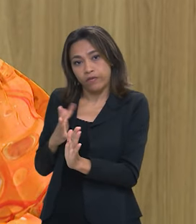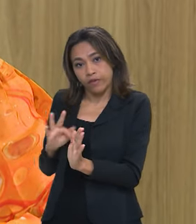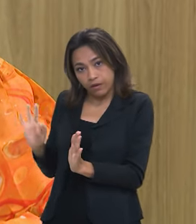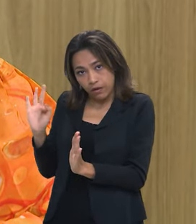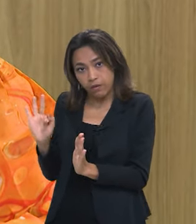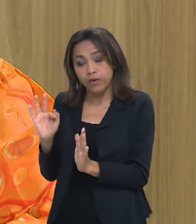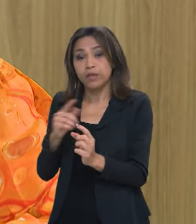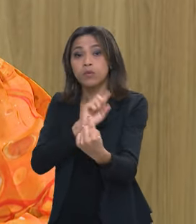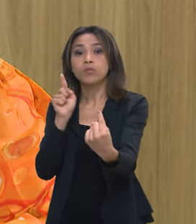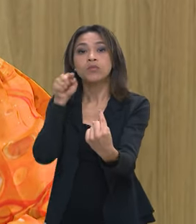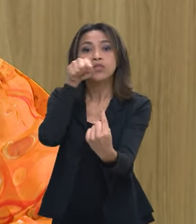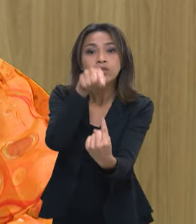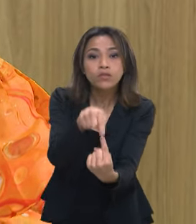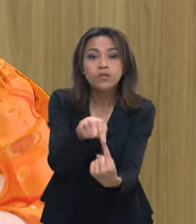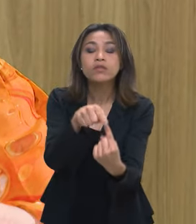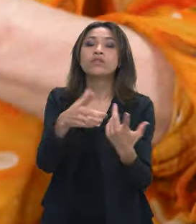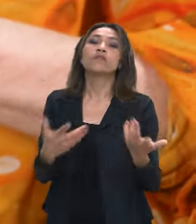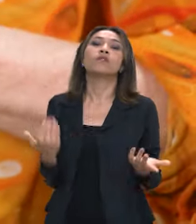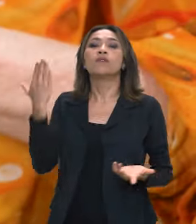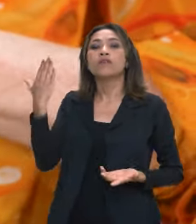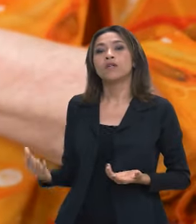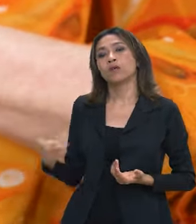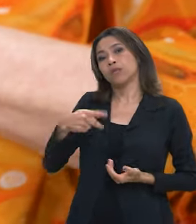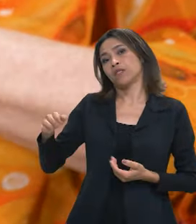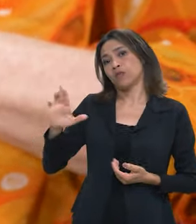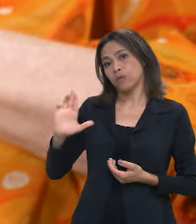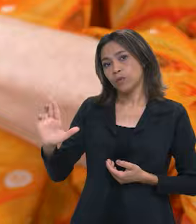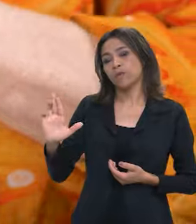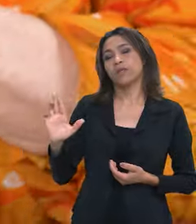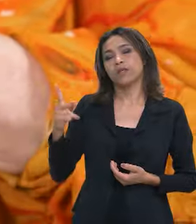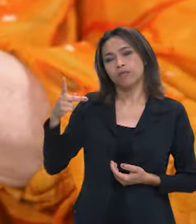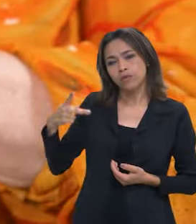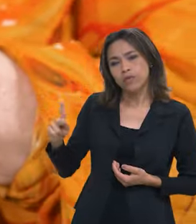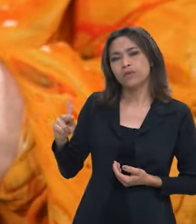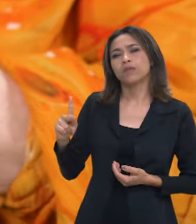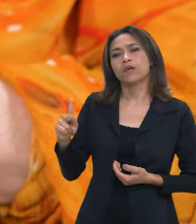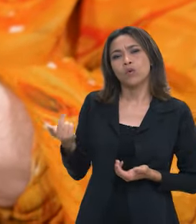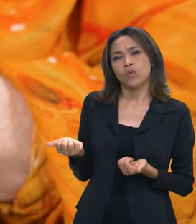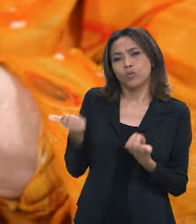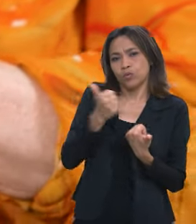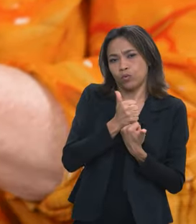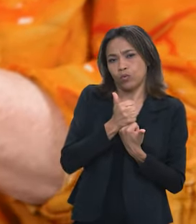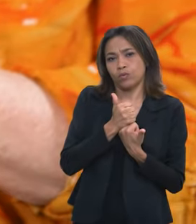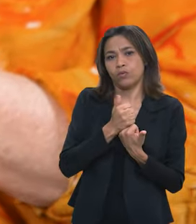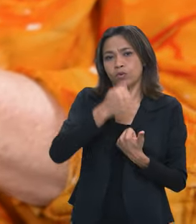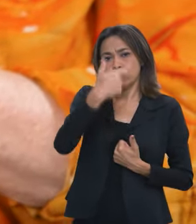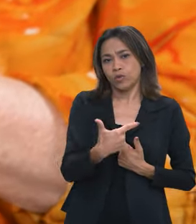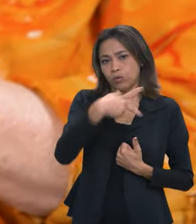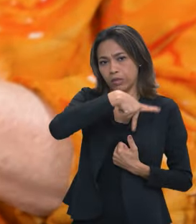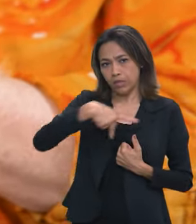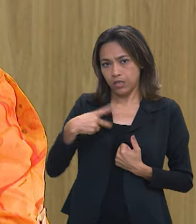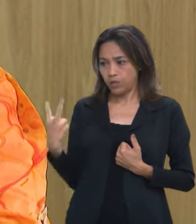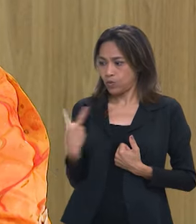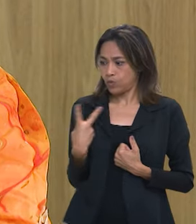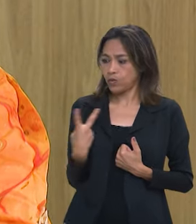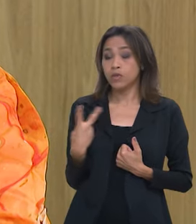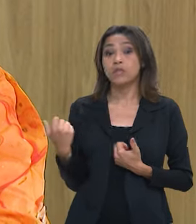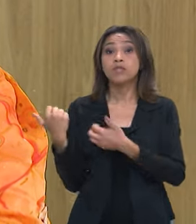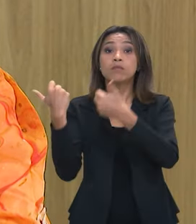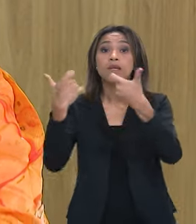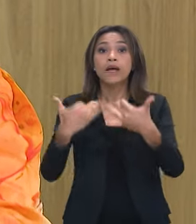federal então a meta e o presidente Lula na sua plataforma com o vice-presidente geral do Alckmin